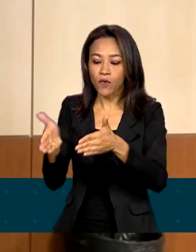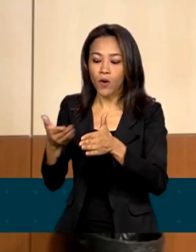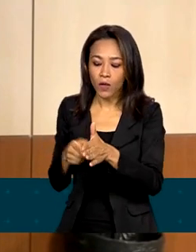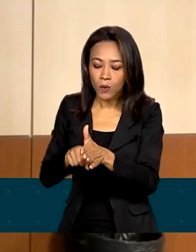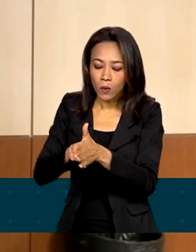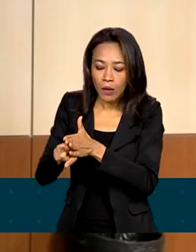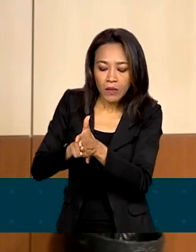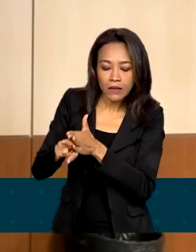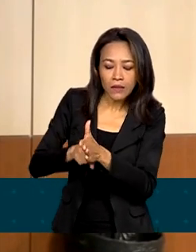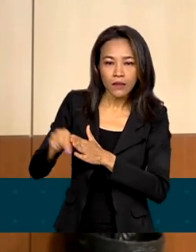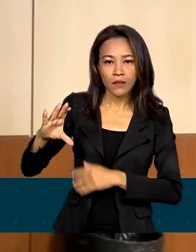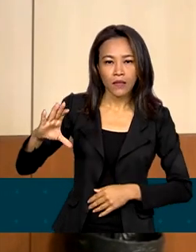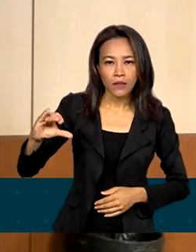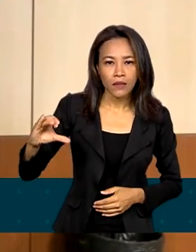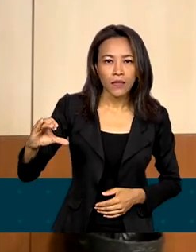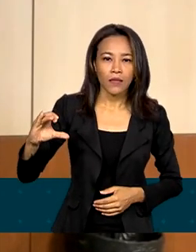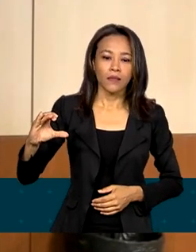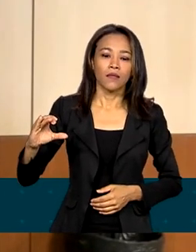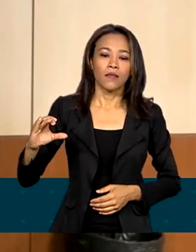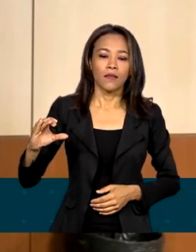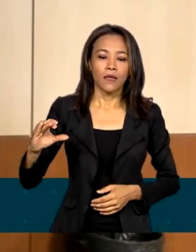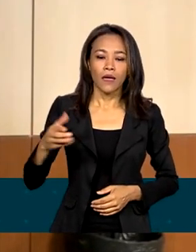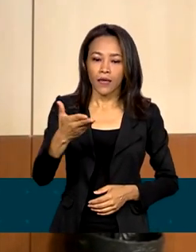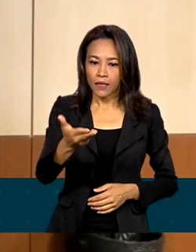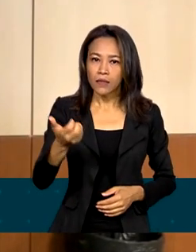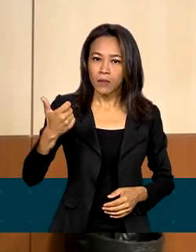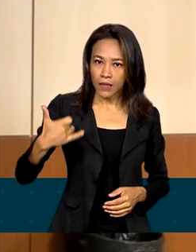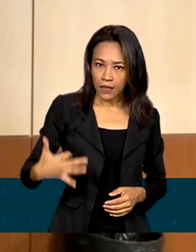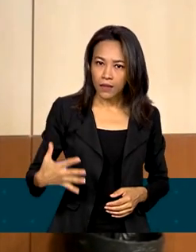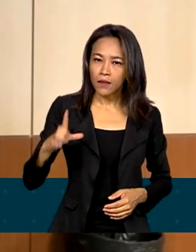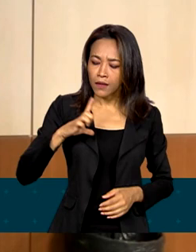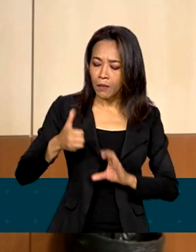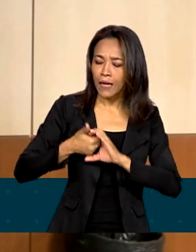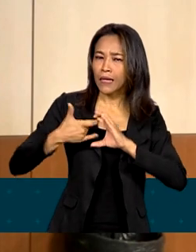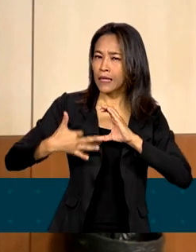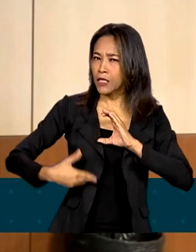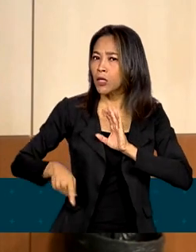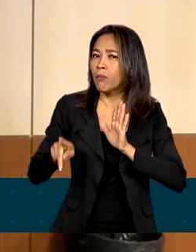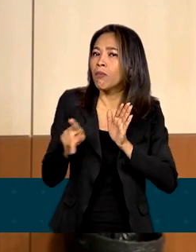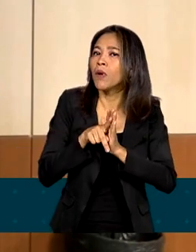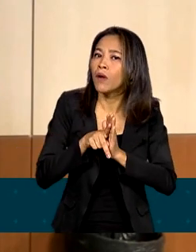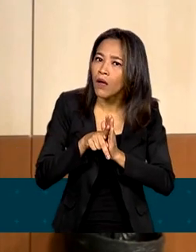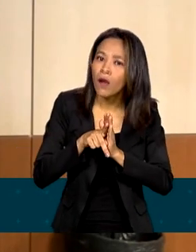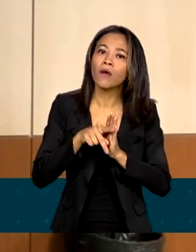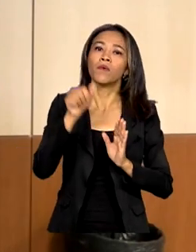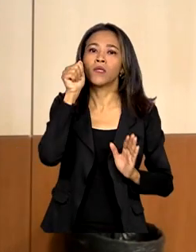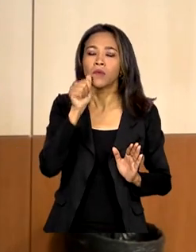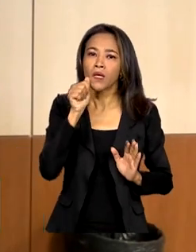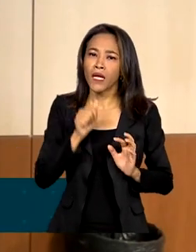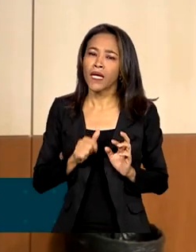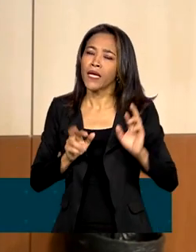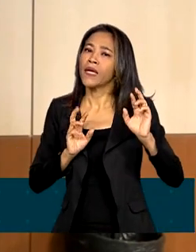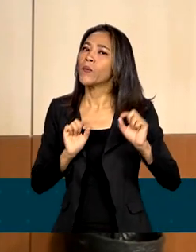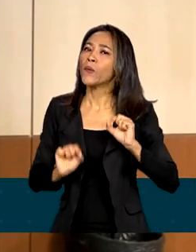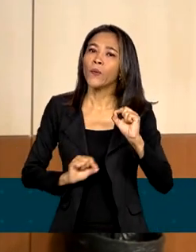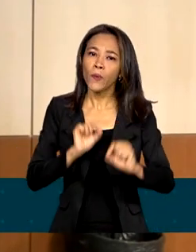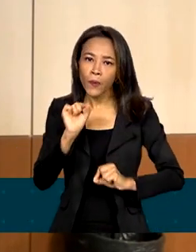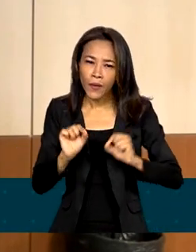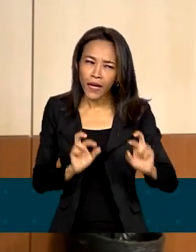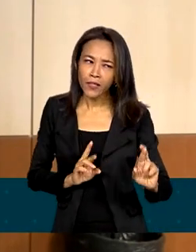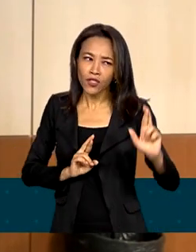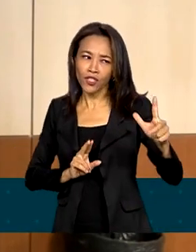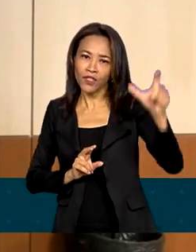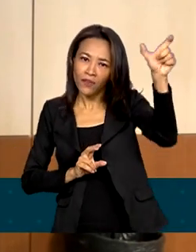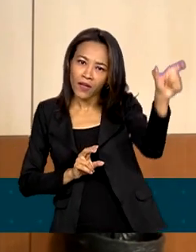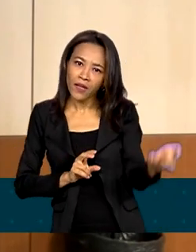elas incorporam, elas trazem uma característica que é diferente da que os